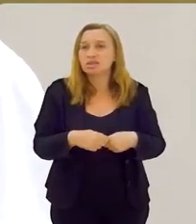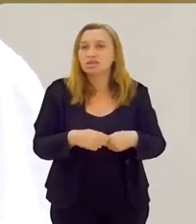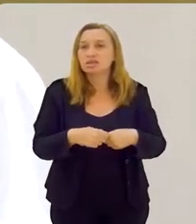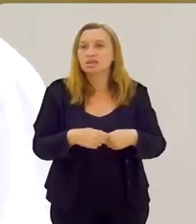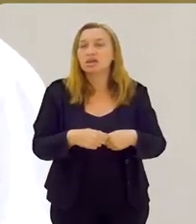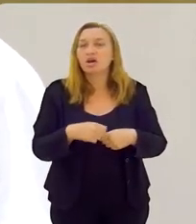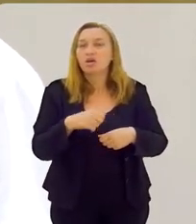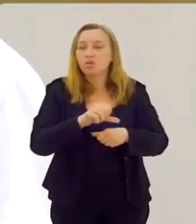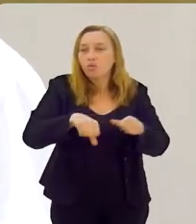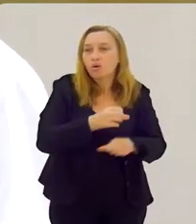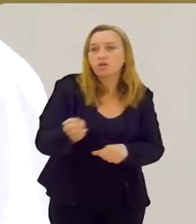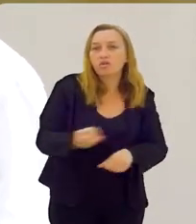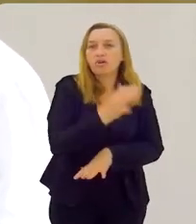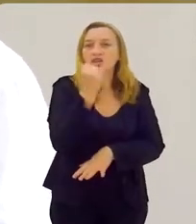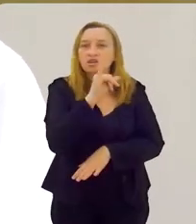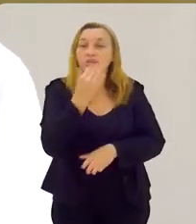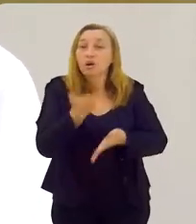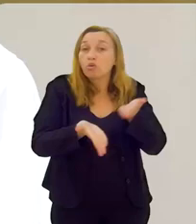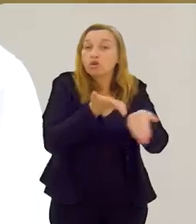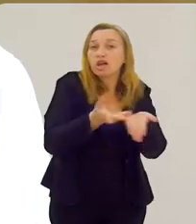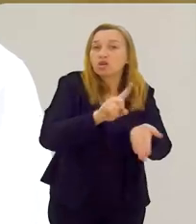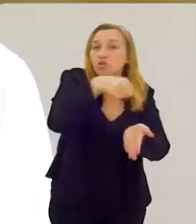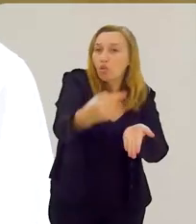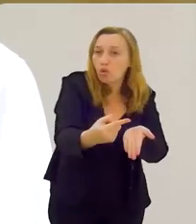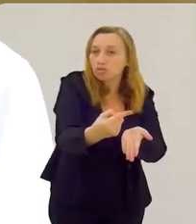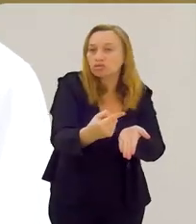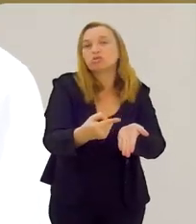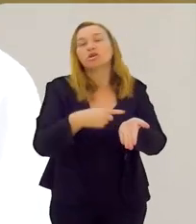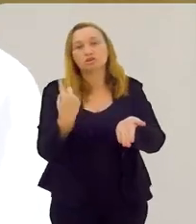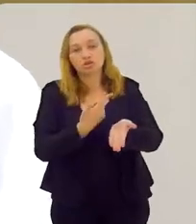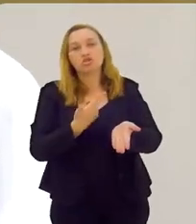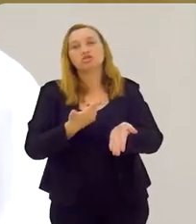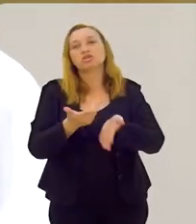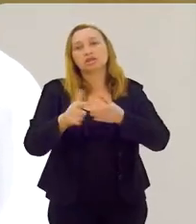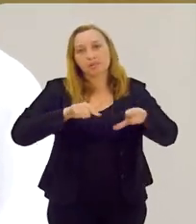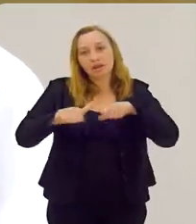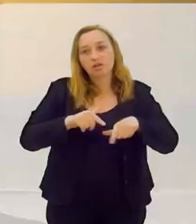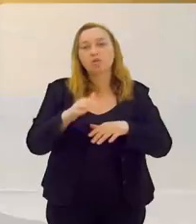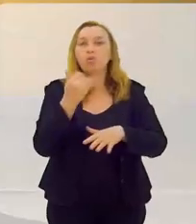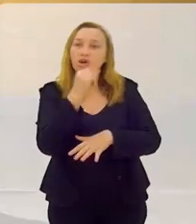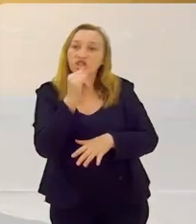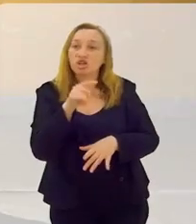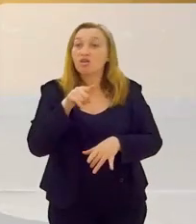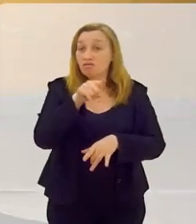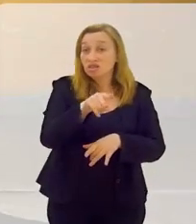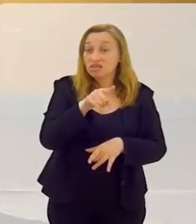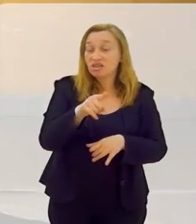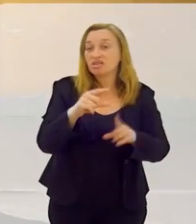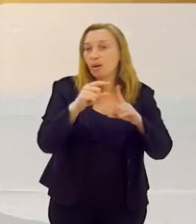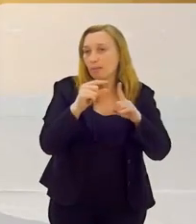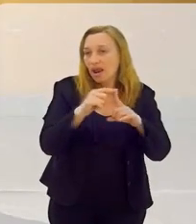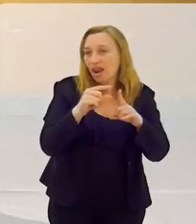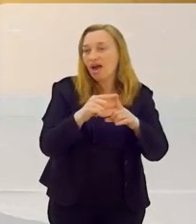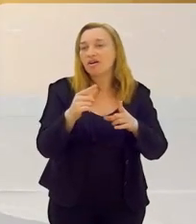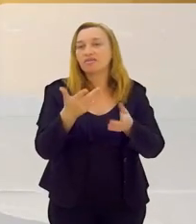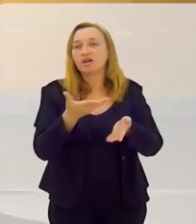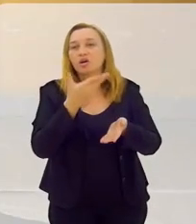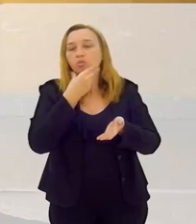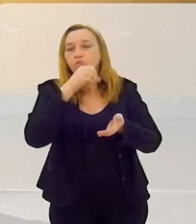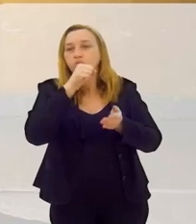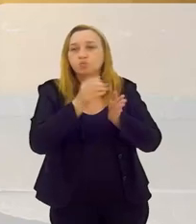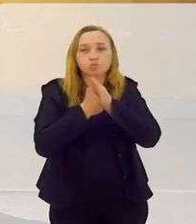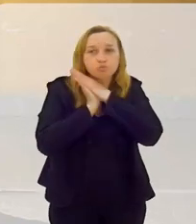estar na sua energia renovada para você cuidar da energia do outro. Porque nós trabalhamos com energia. Então, para você ter uma palavra, ser